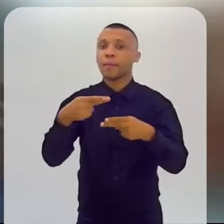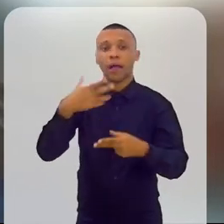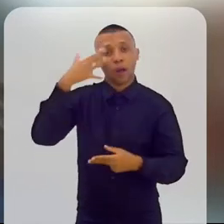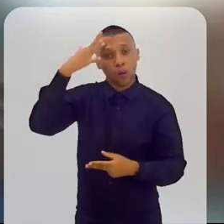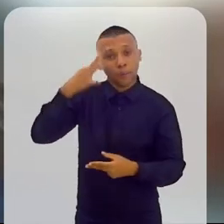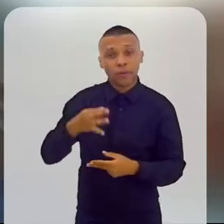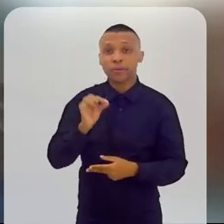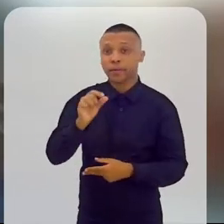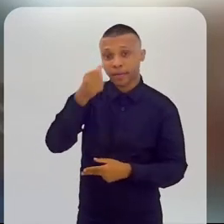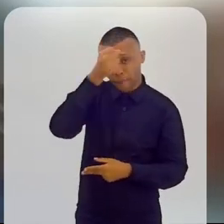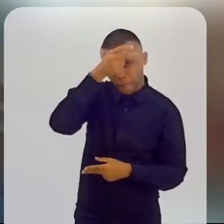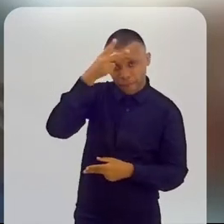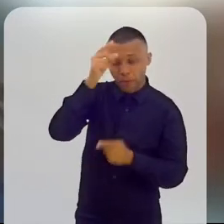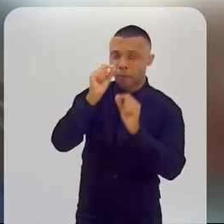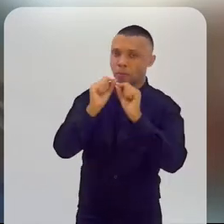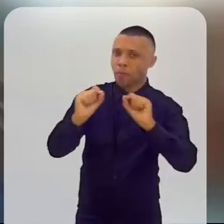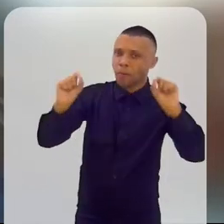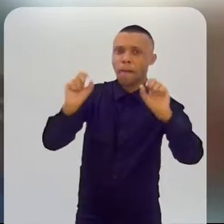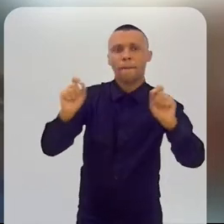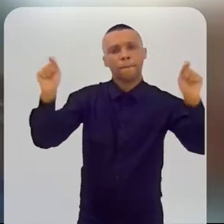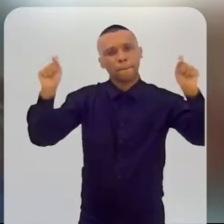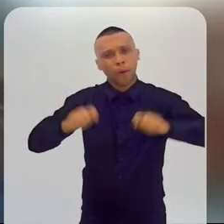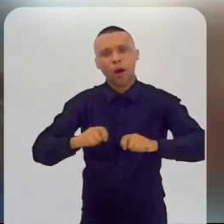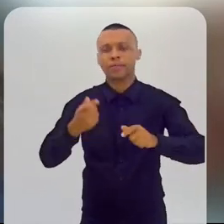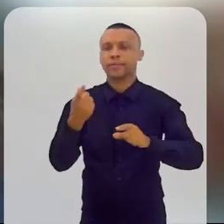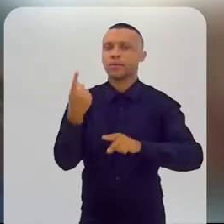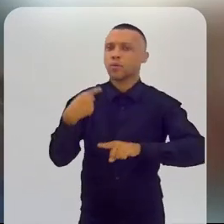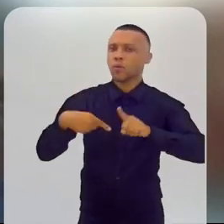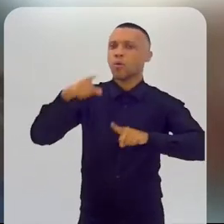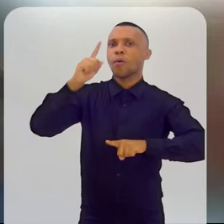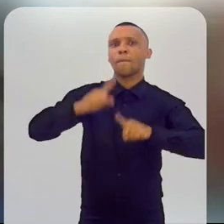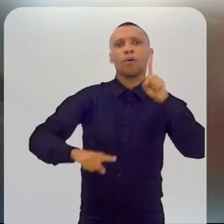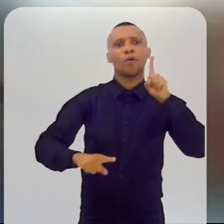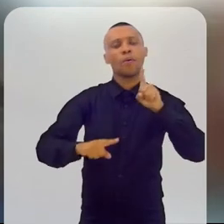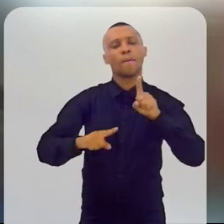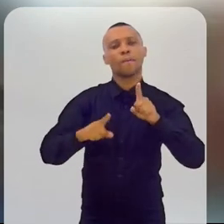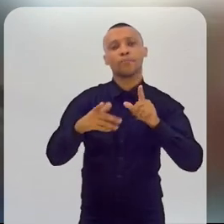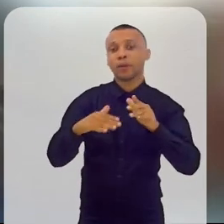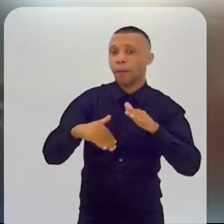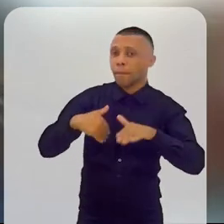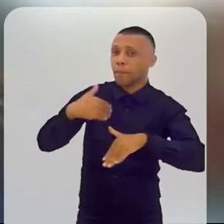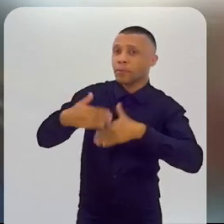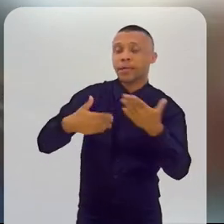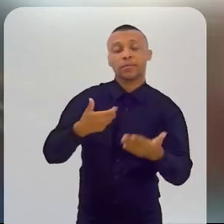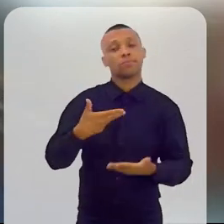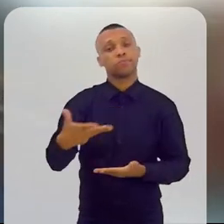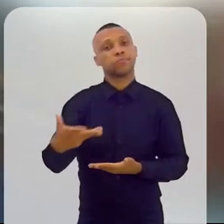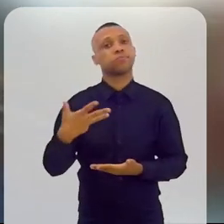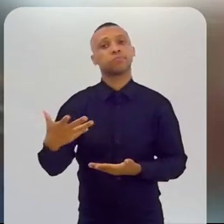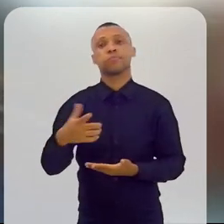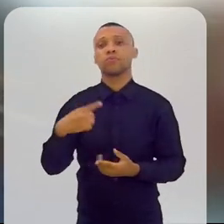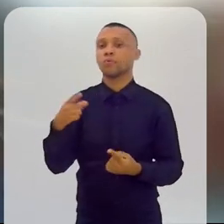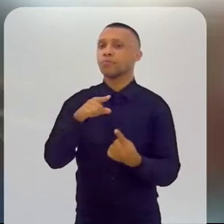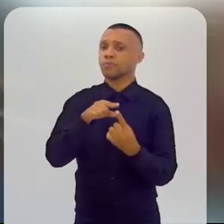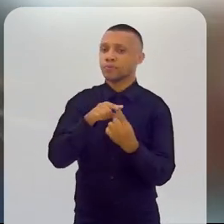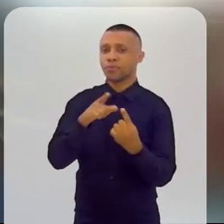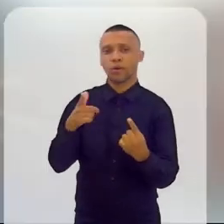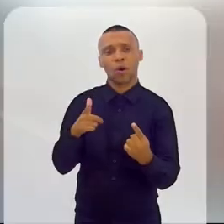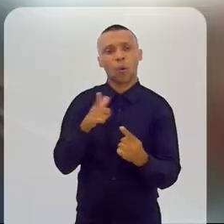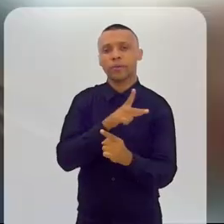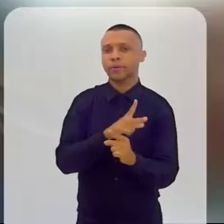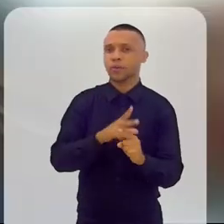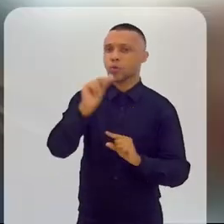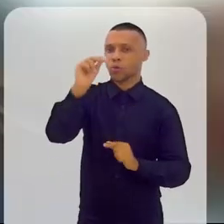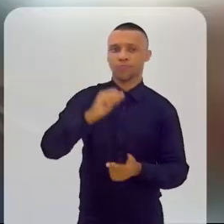que as prefeituras podem, sim, alavancar um processo mais célebre para alcance desses objetivos.